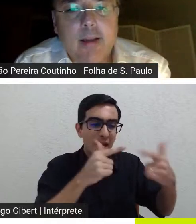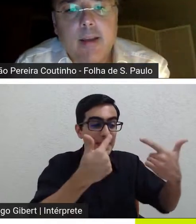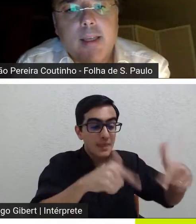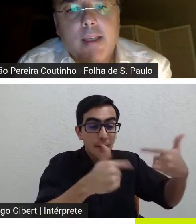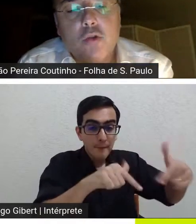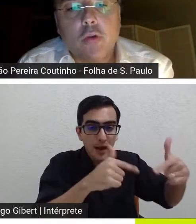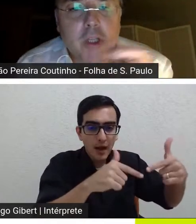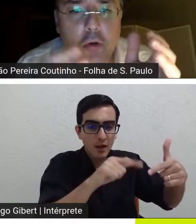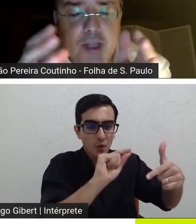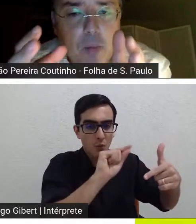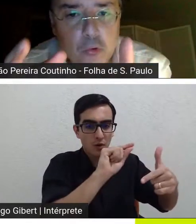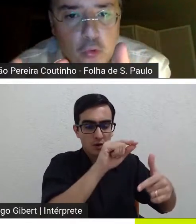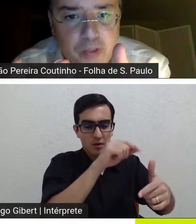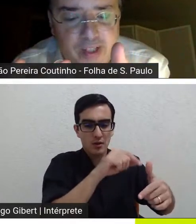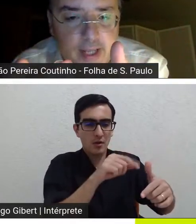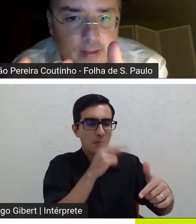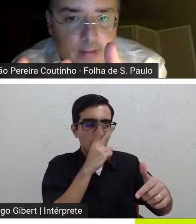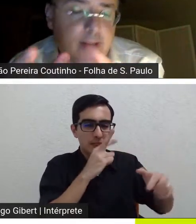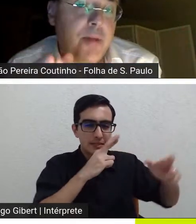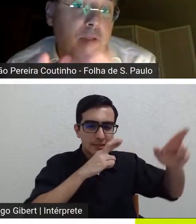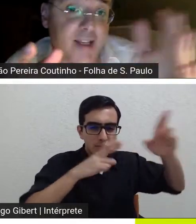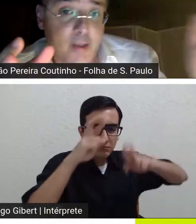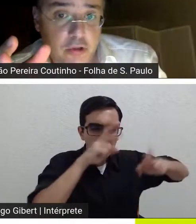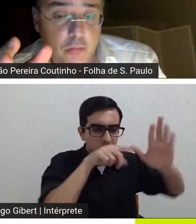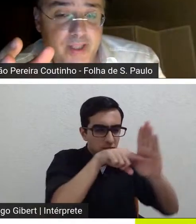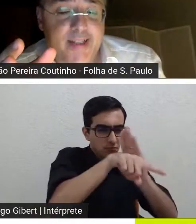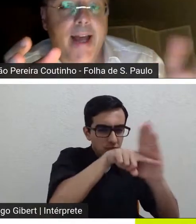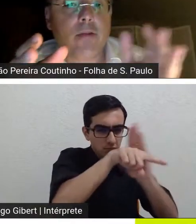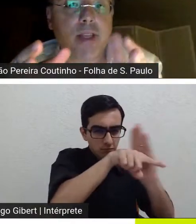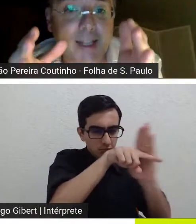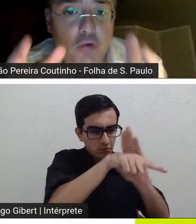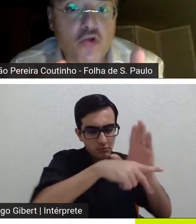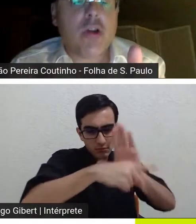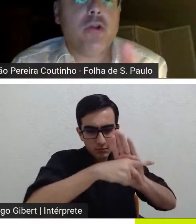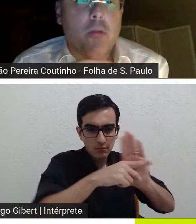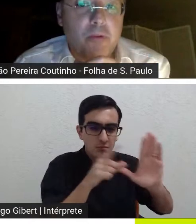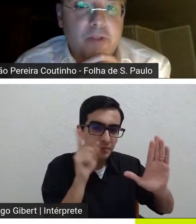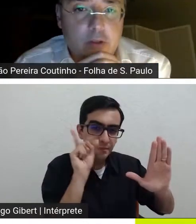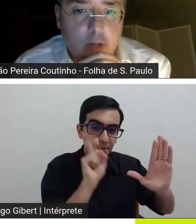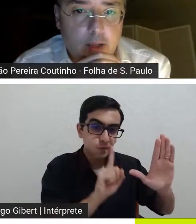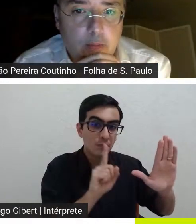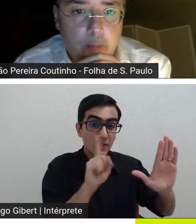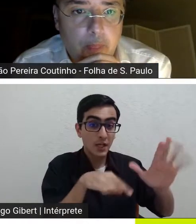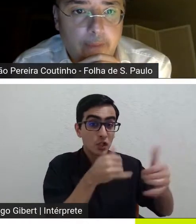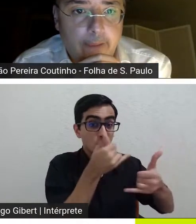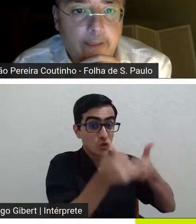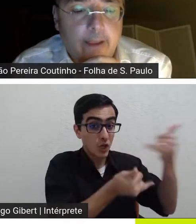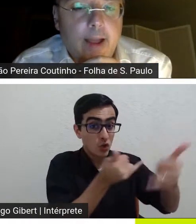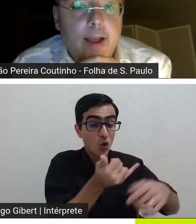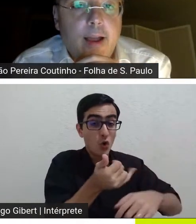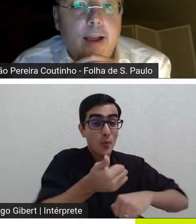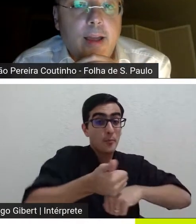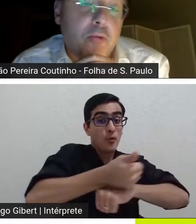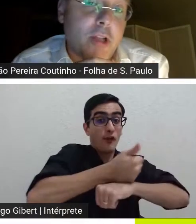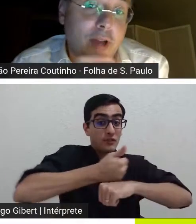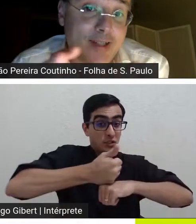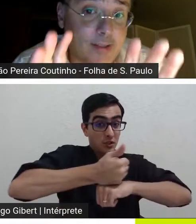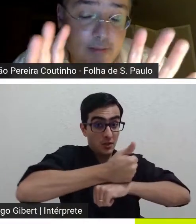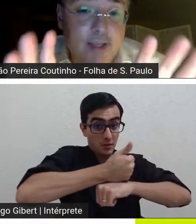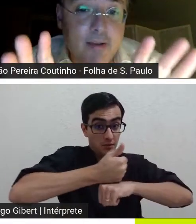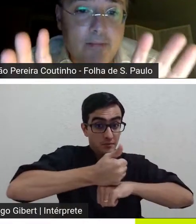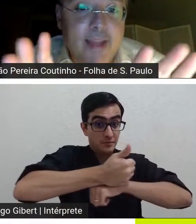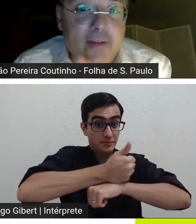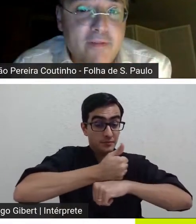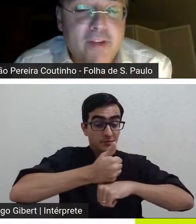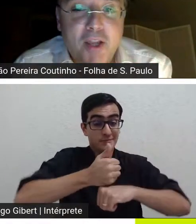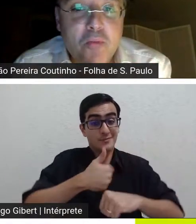e encontrámos-lo no presente sabendo que esse é o seu passado e ele é um jogador profissional e portanto acho